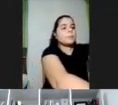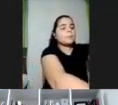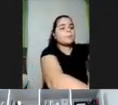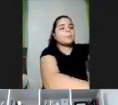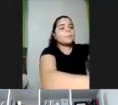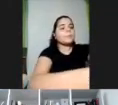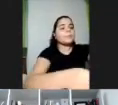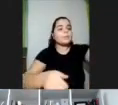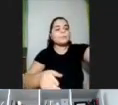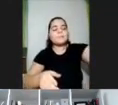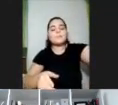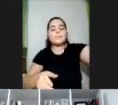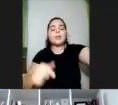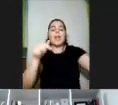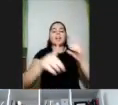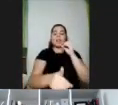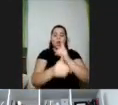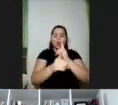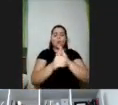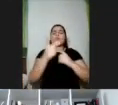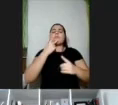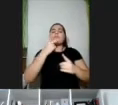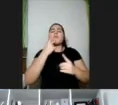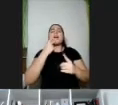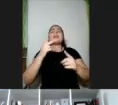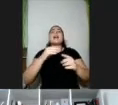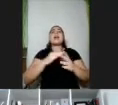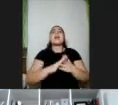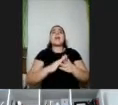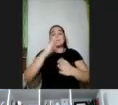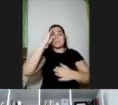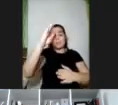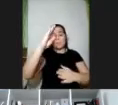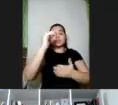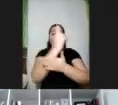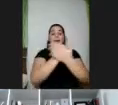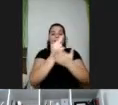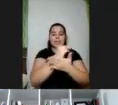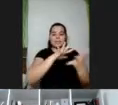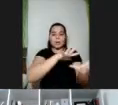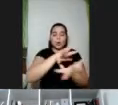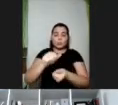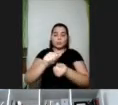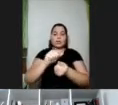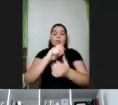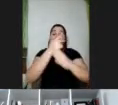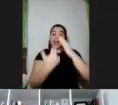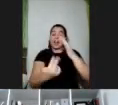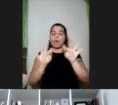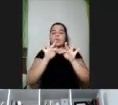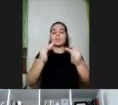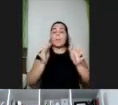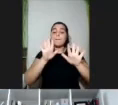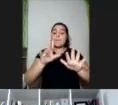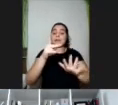deficiência, em especial aí sobre o desenho universal da aprendizagem. Ali está aí Linguagem Simples, mas a Patrícia, que está aqui com a gente,